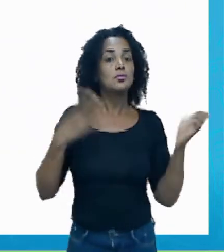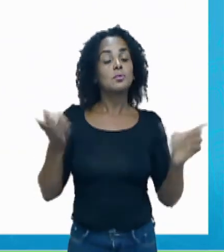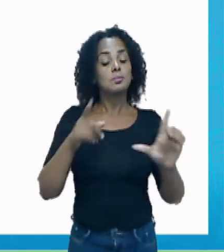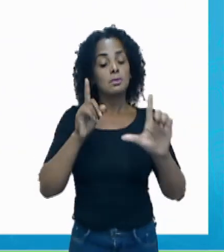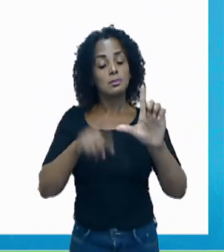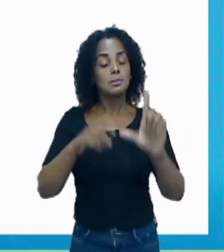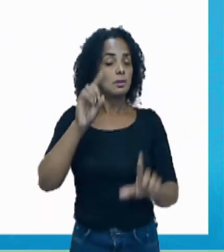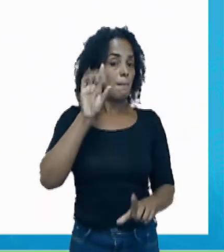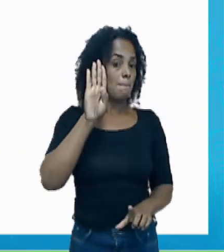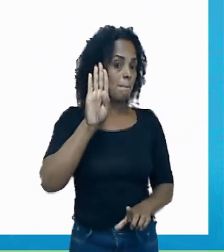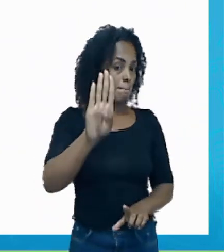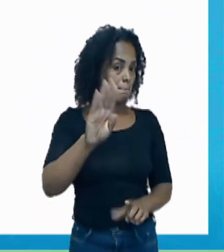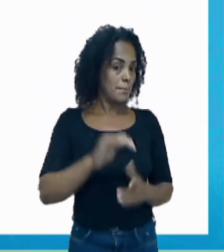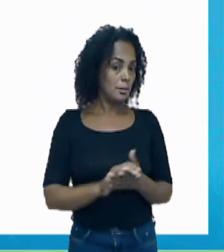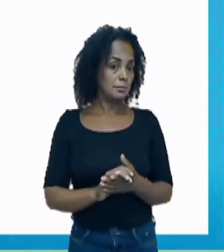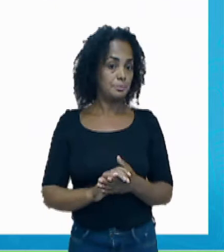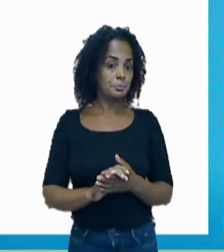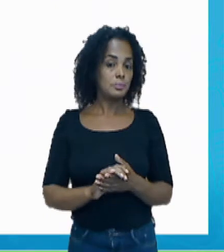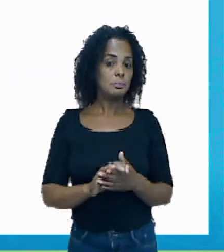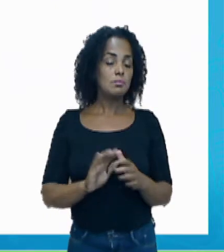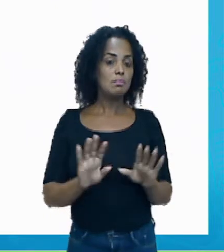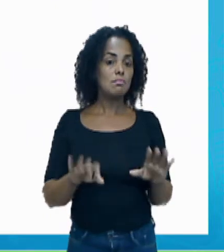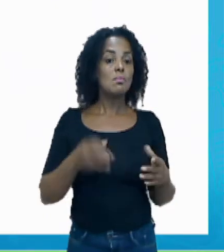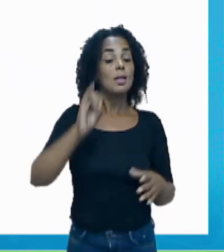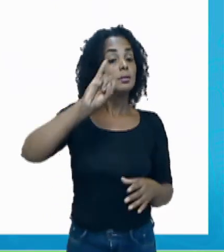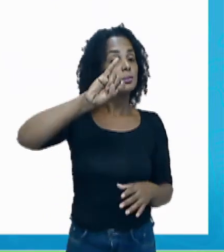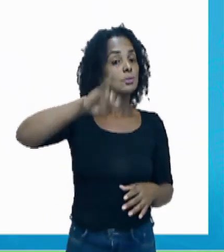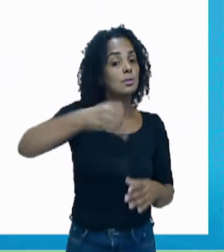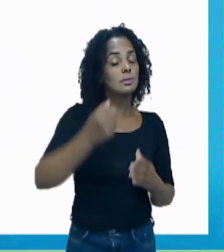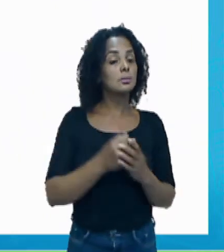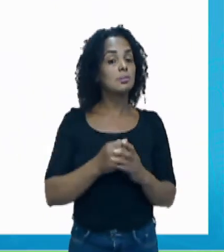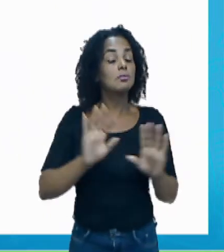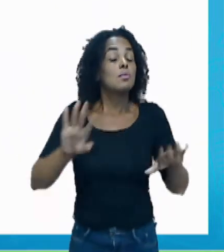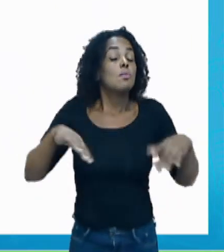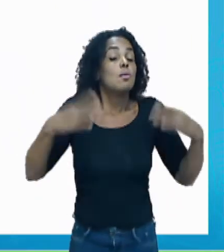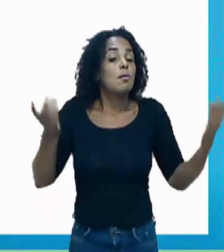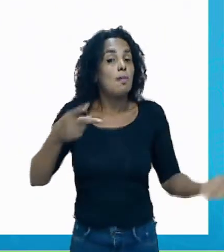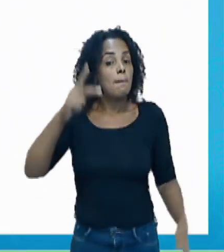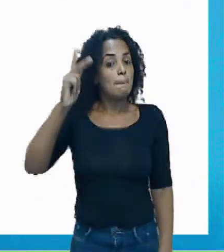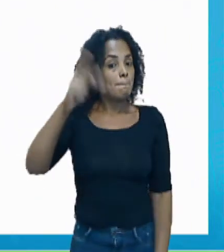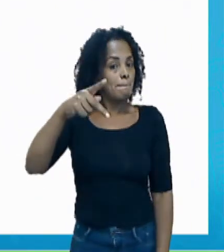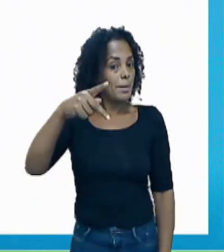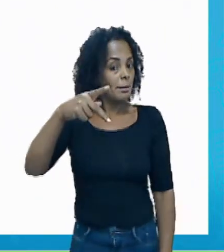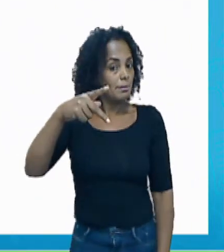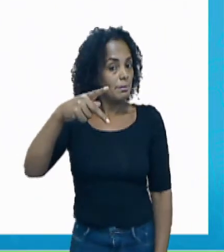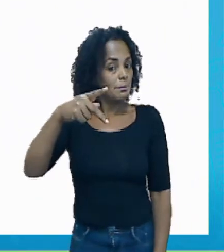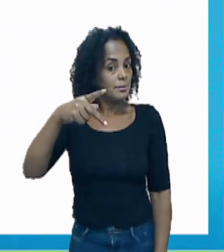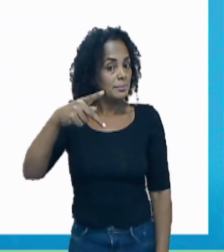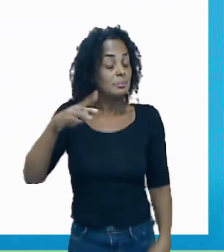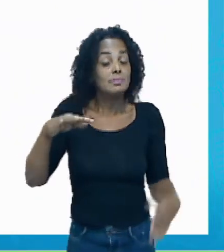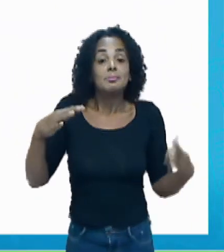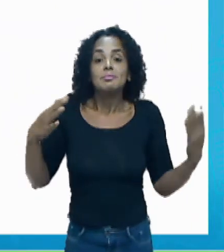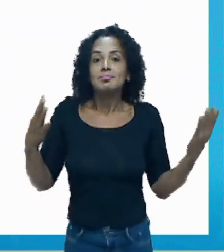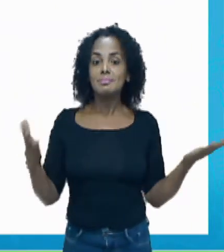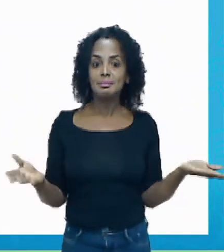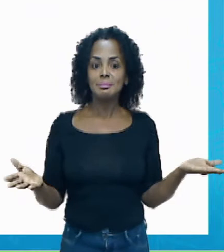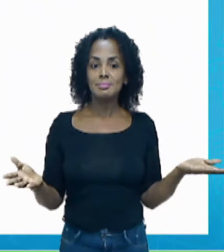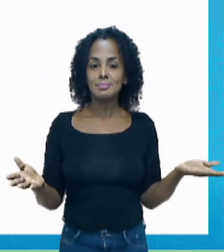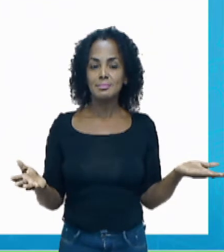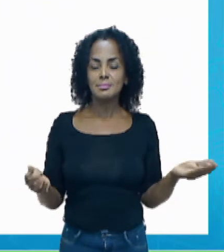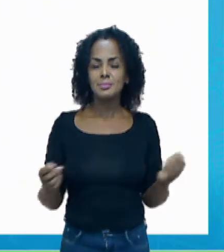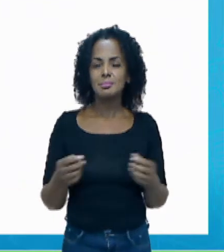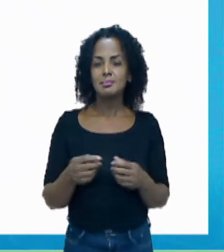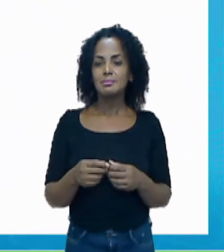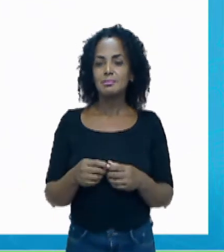B? Com J ou com P? Um